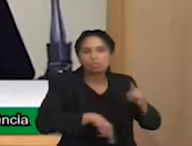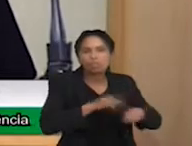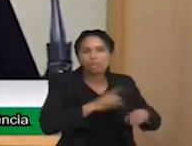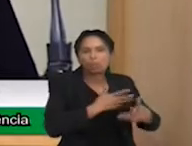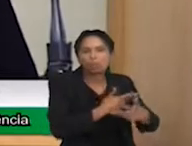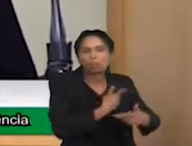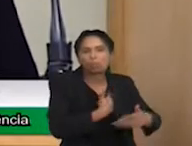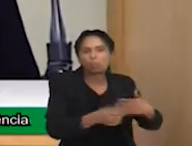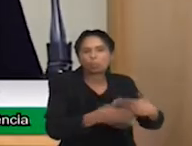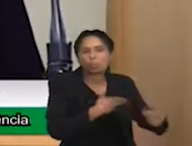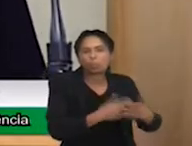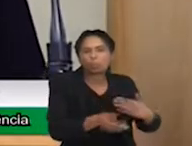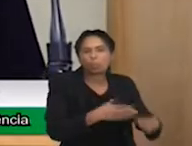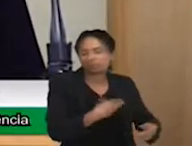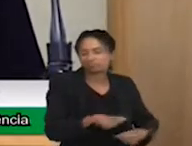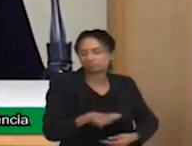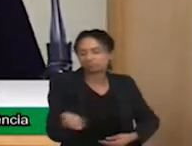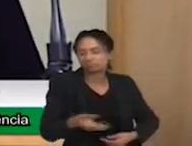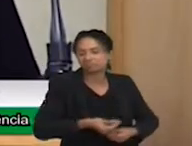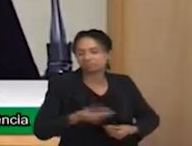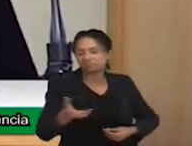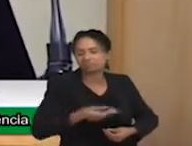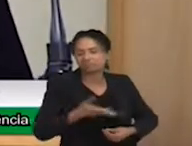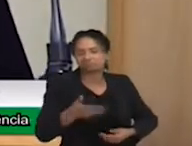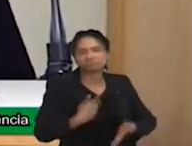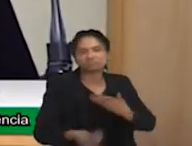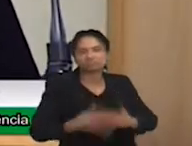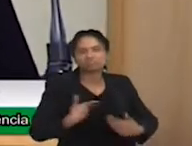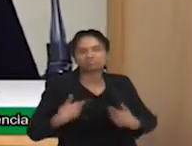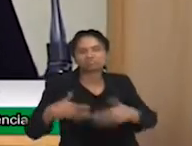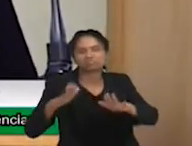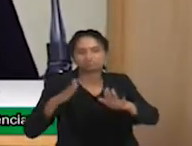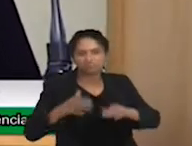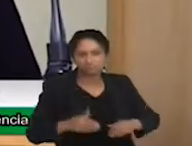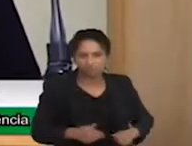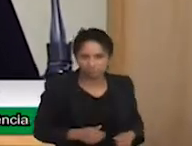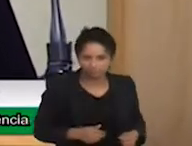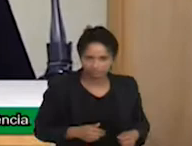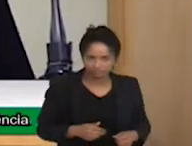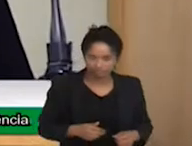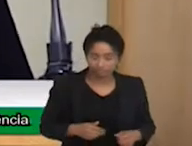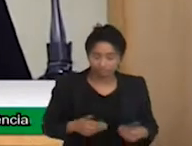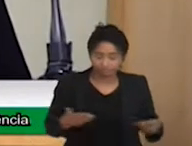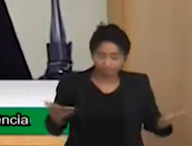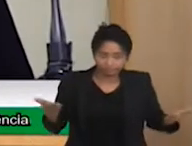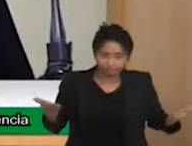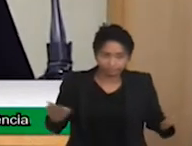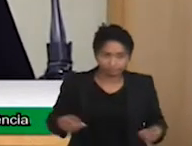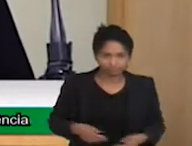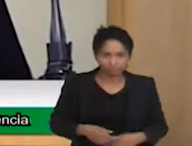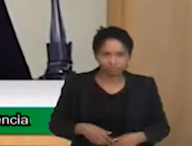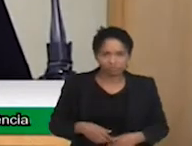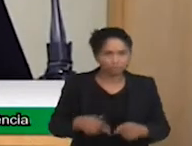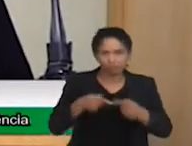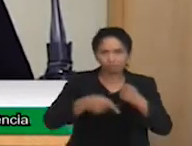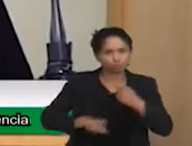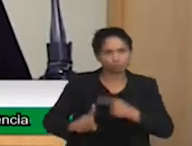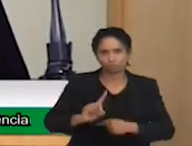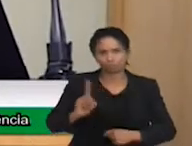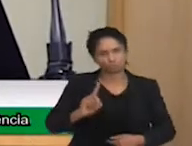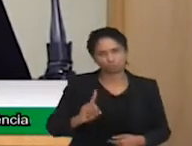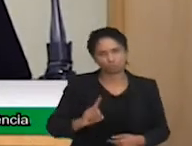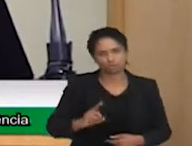Essas lições são absurdas. Elas não condizem com a realidade de aprendizado das crianças.